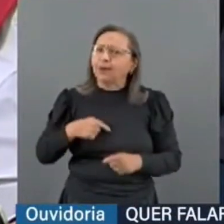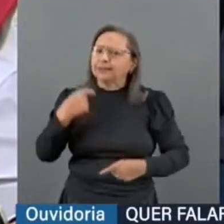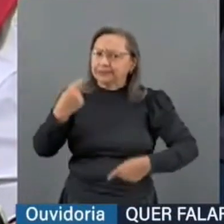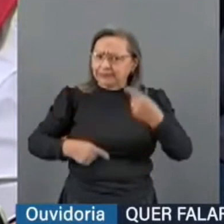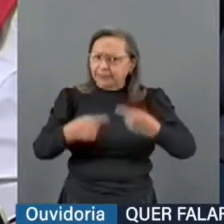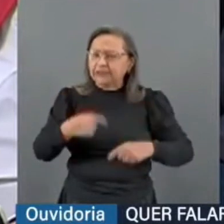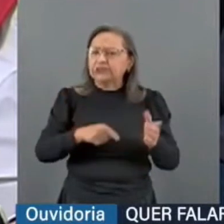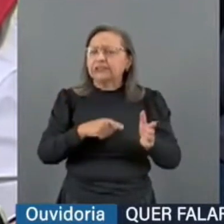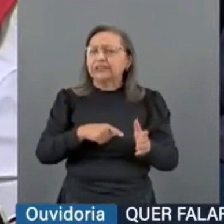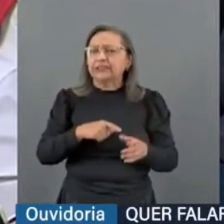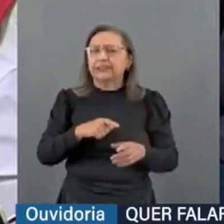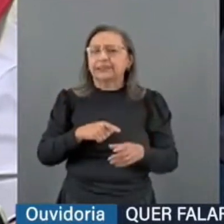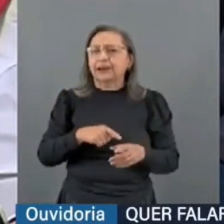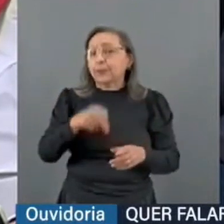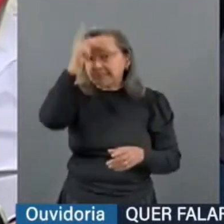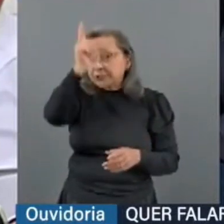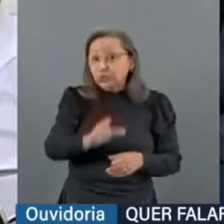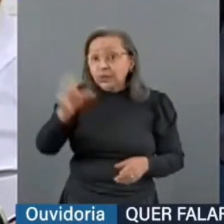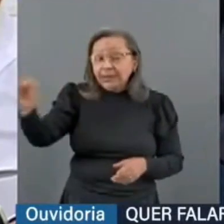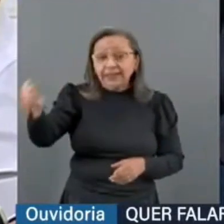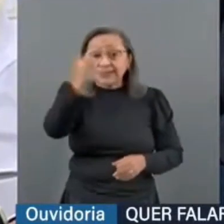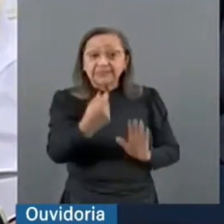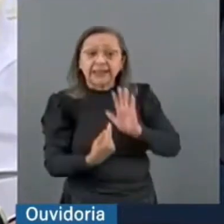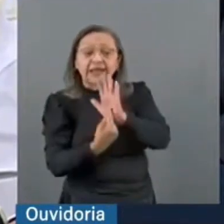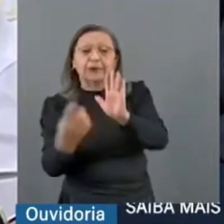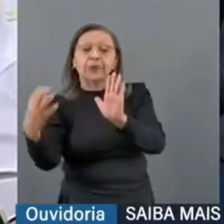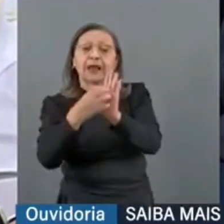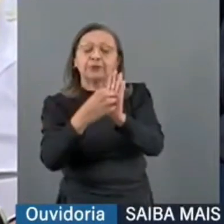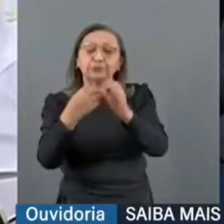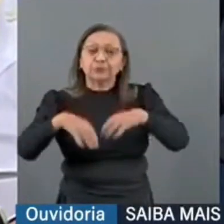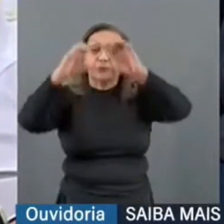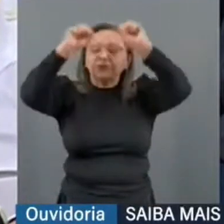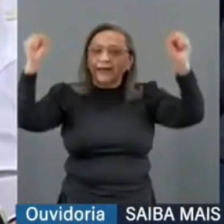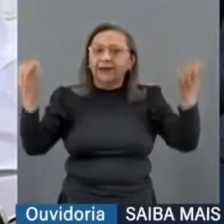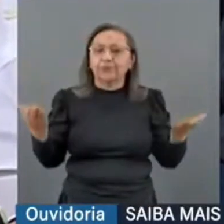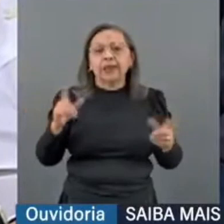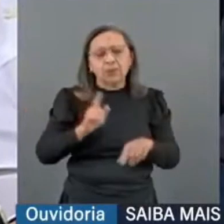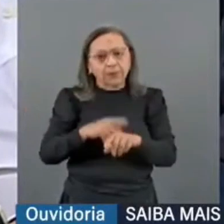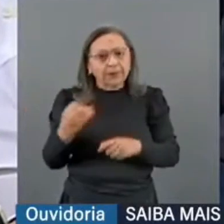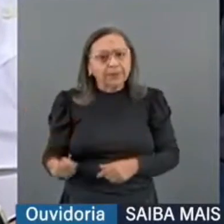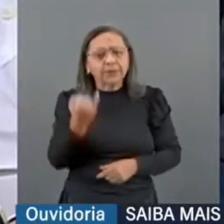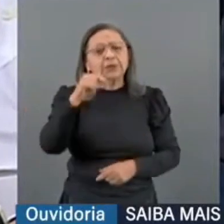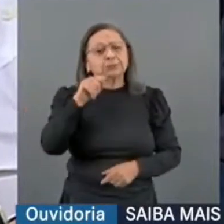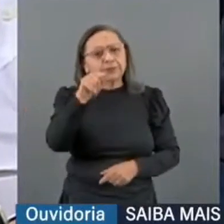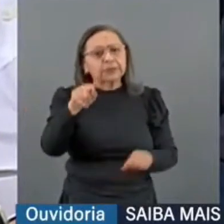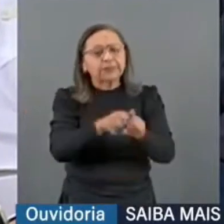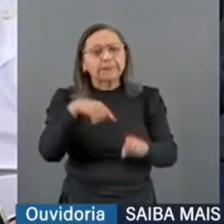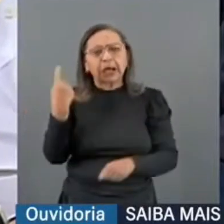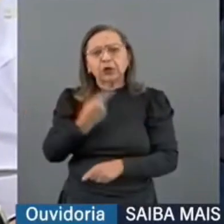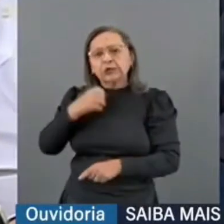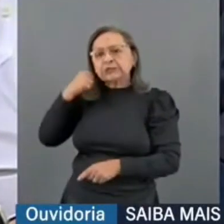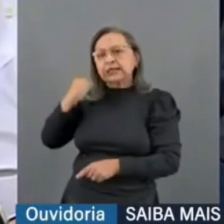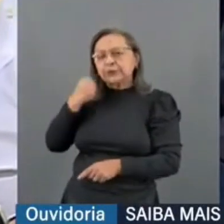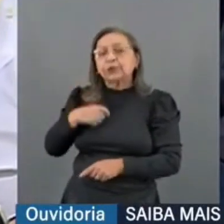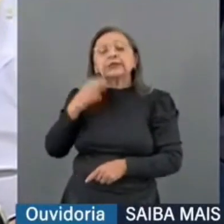um ato, é um momento muito importante, tanto para a V. Exª como para nós, senadores, eu gostaria de